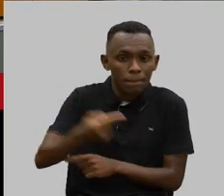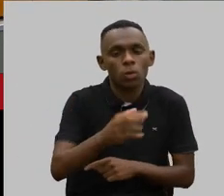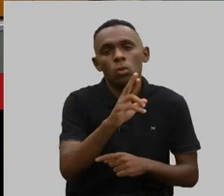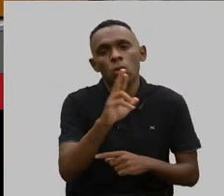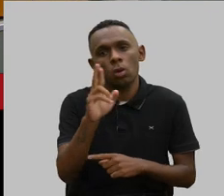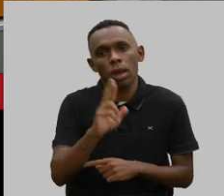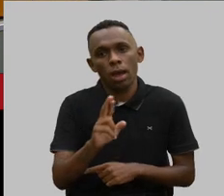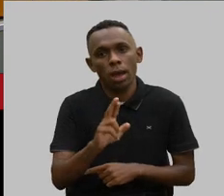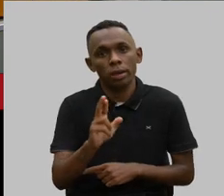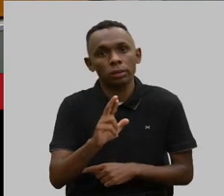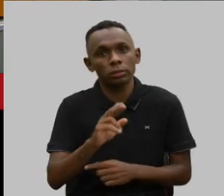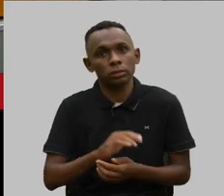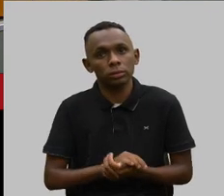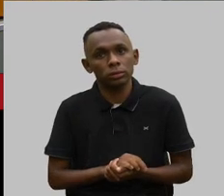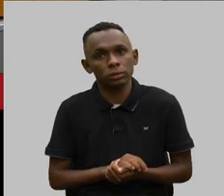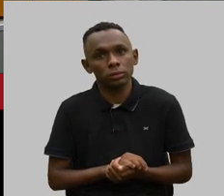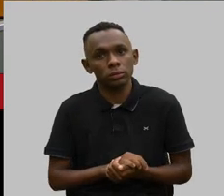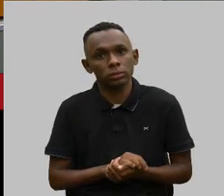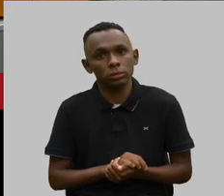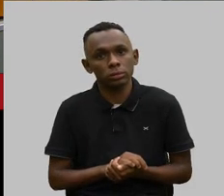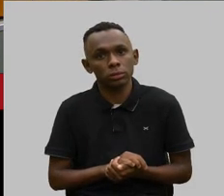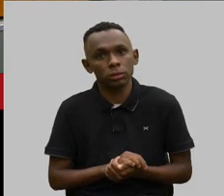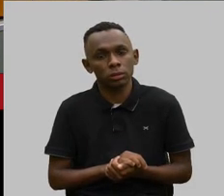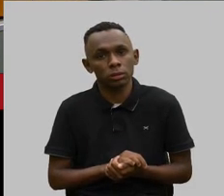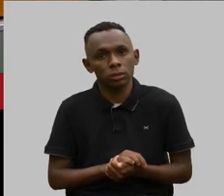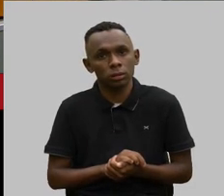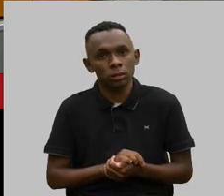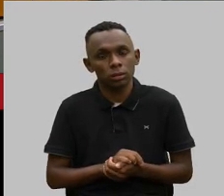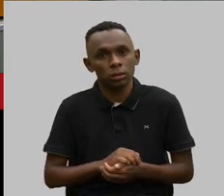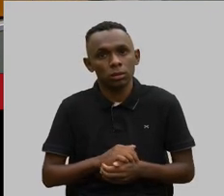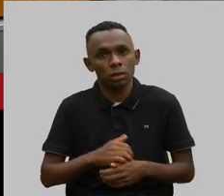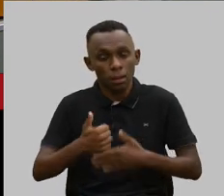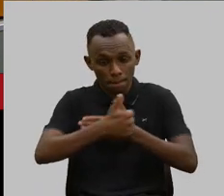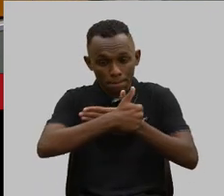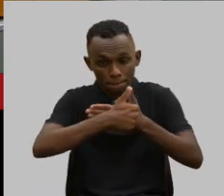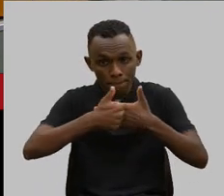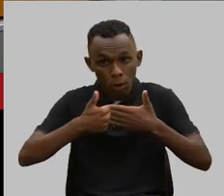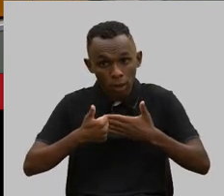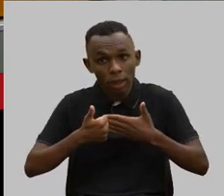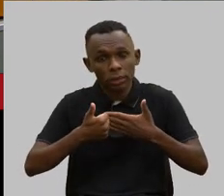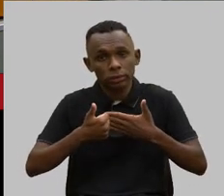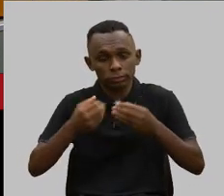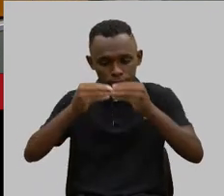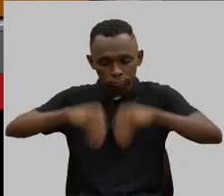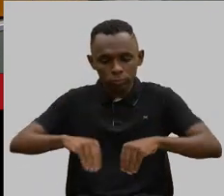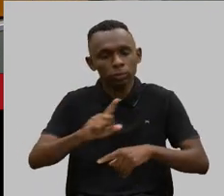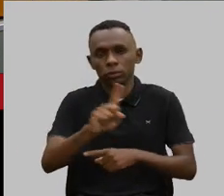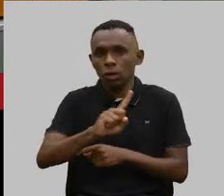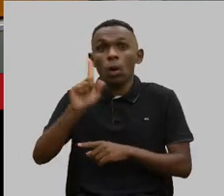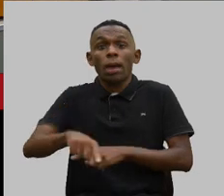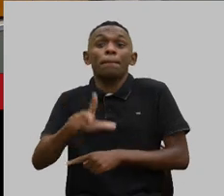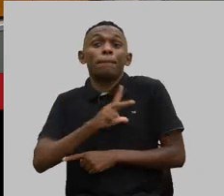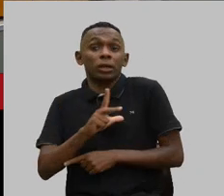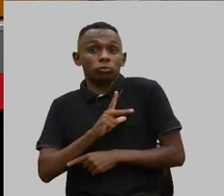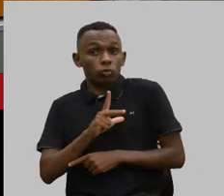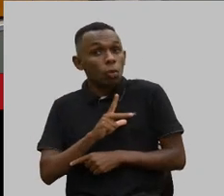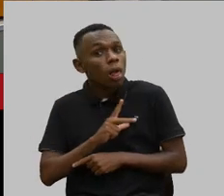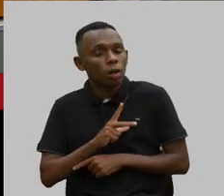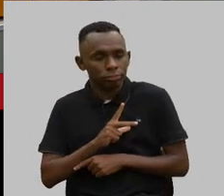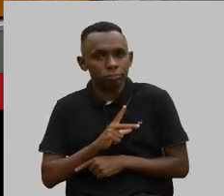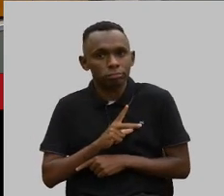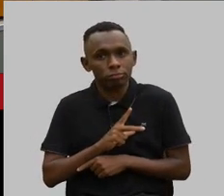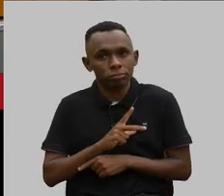Não, danos morais, não. Danos morais nos processos individuais. E